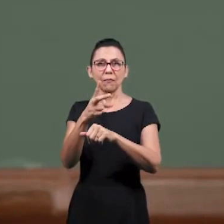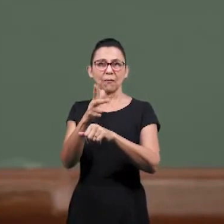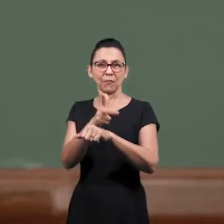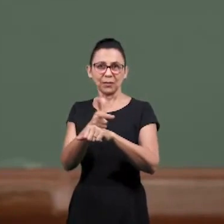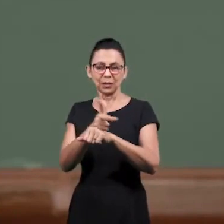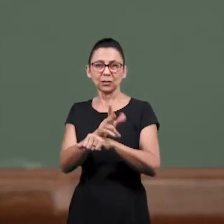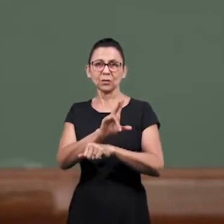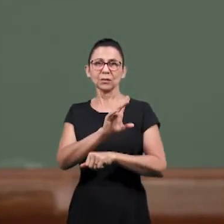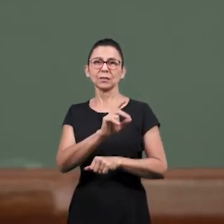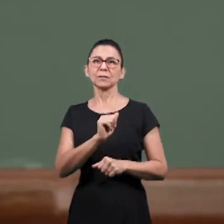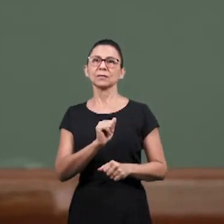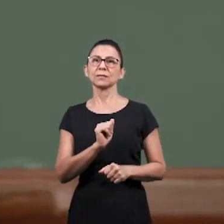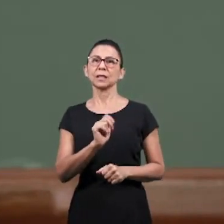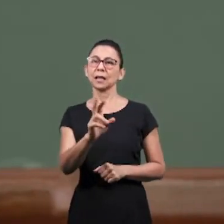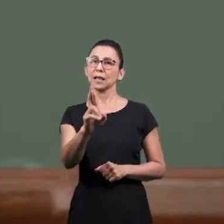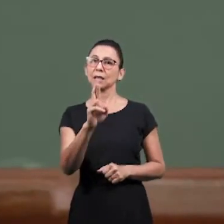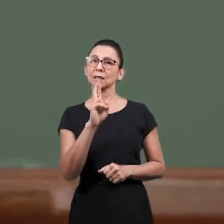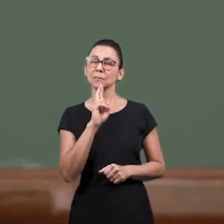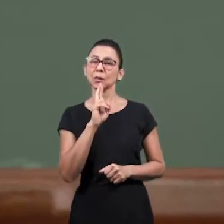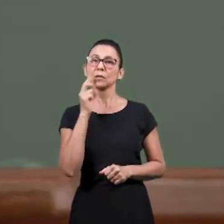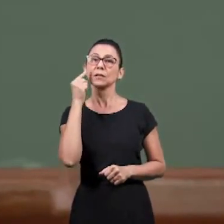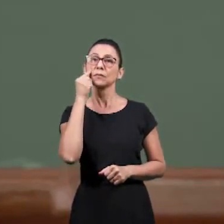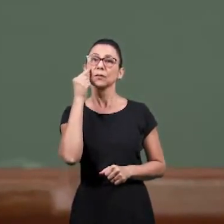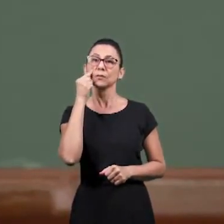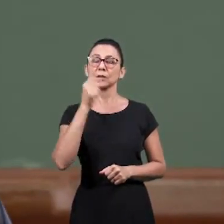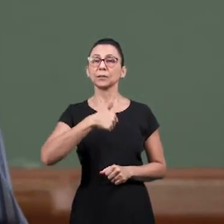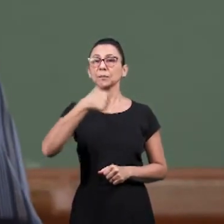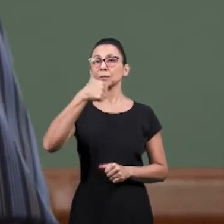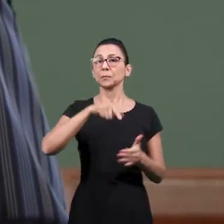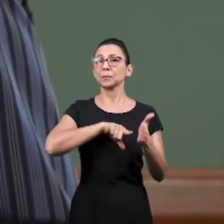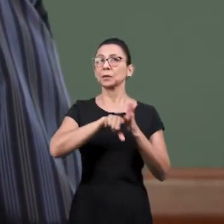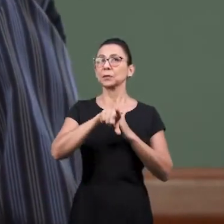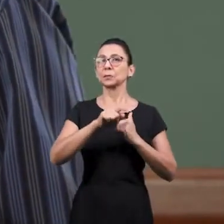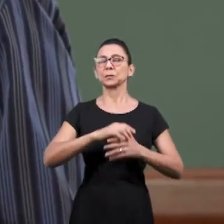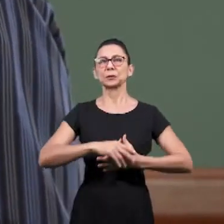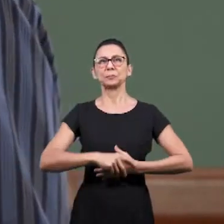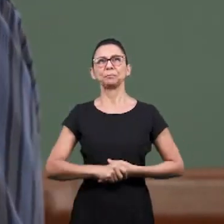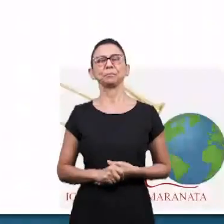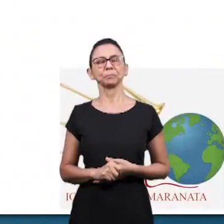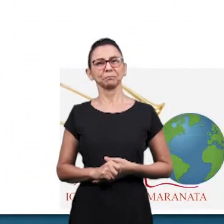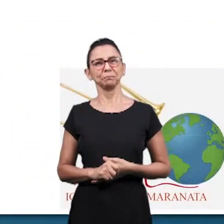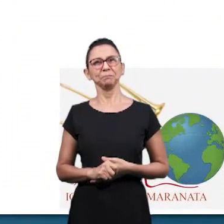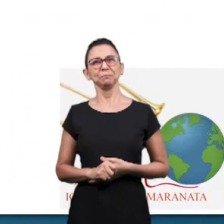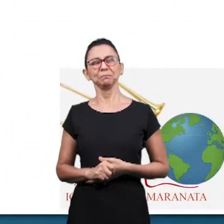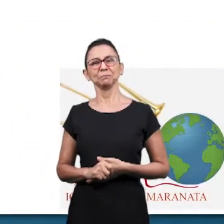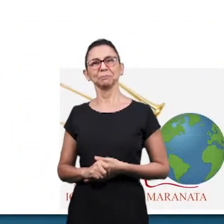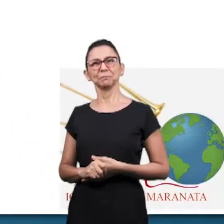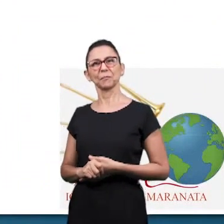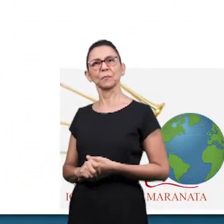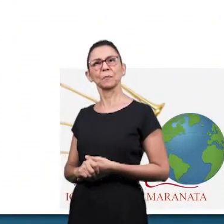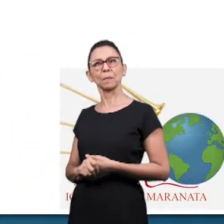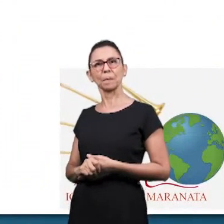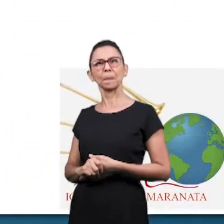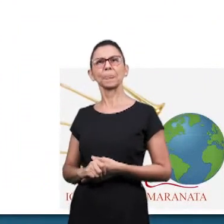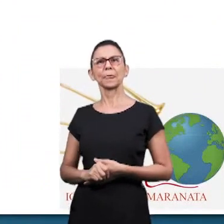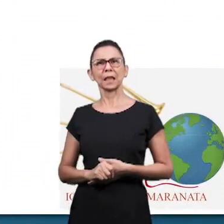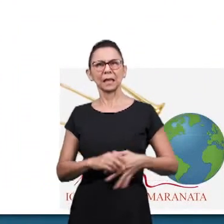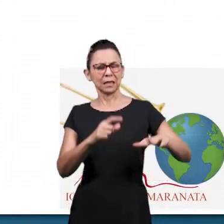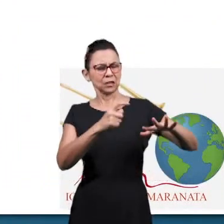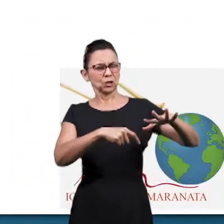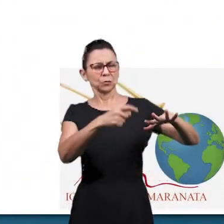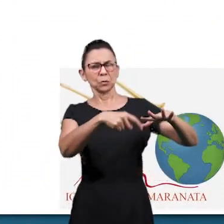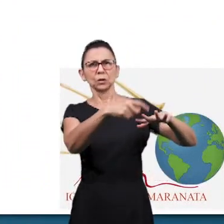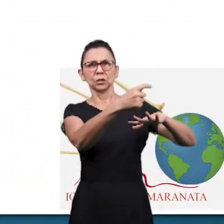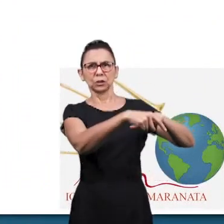a nossa primeira pergunta, vamos ver, então, a resposta dela, porque a primeira pergunta é a seguinte. Ela diz assim, além